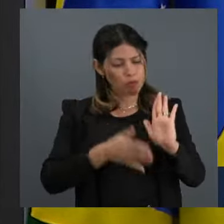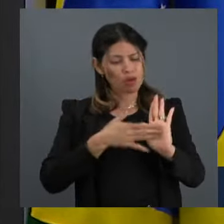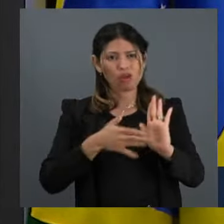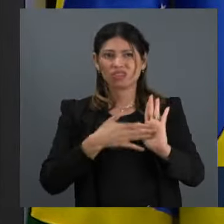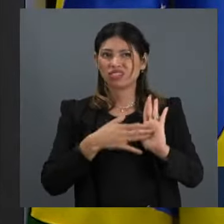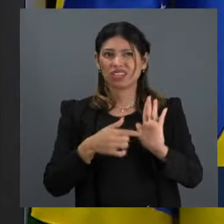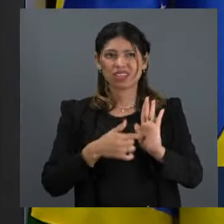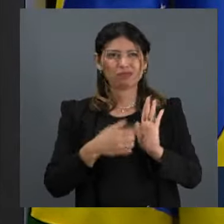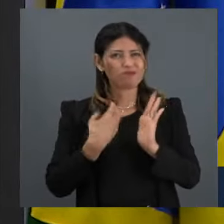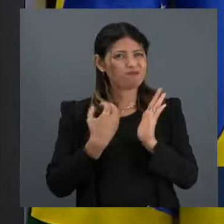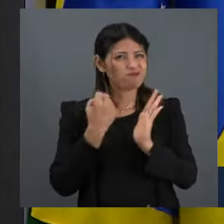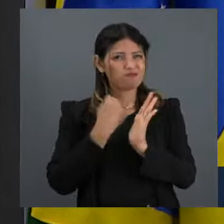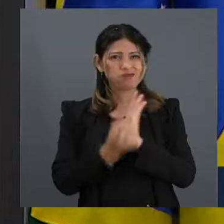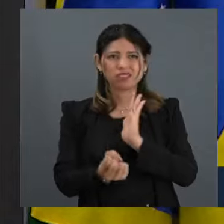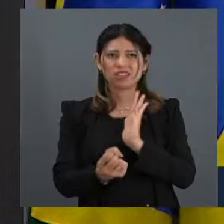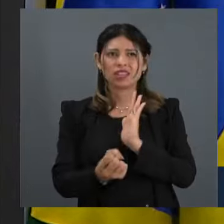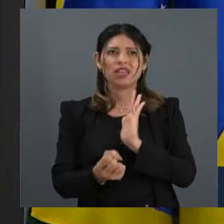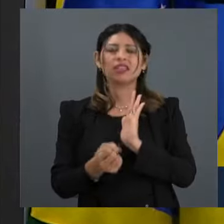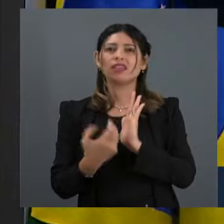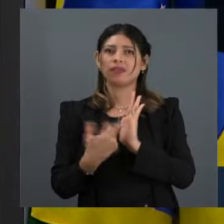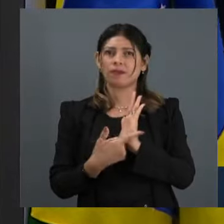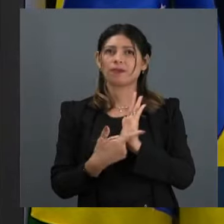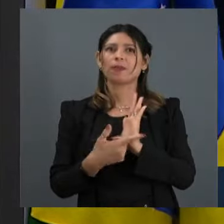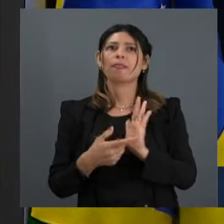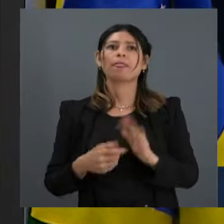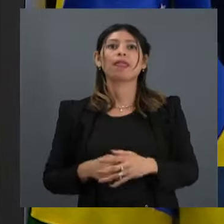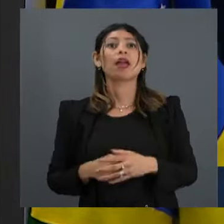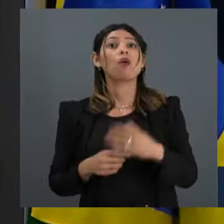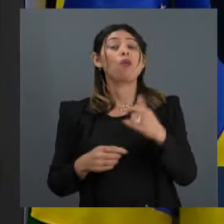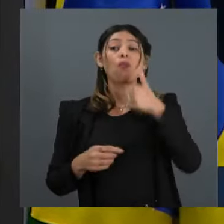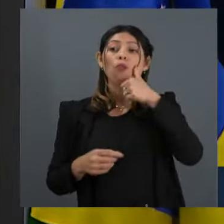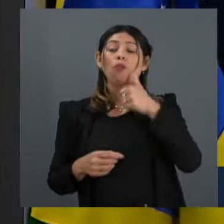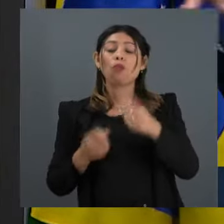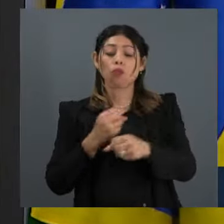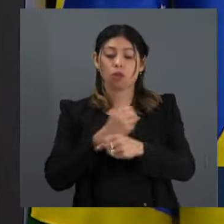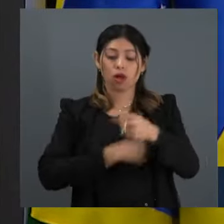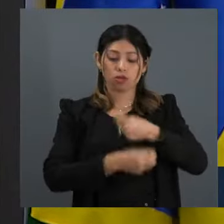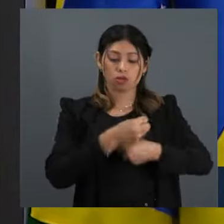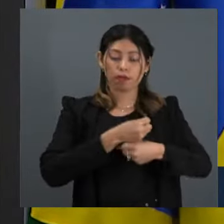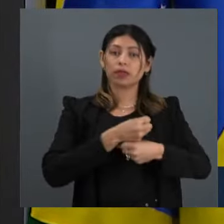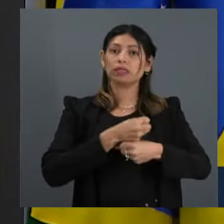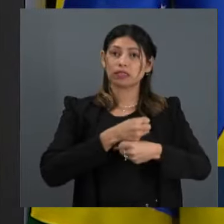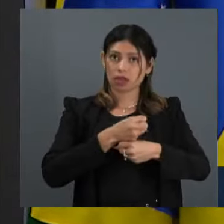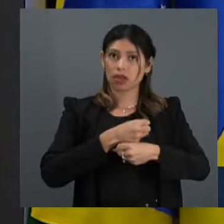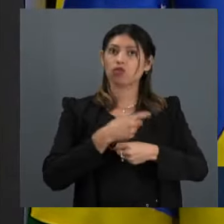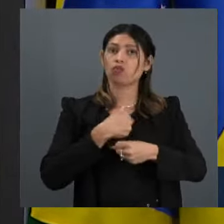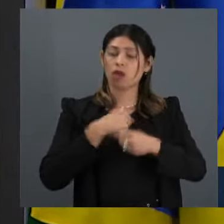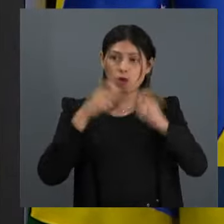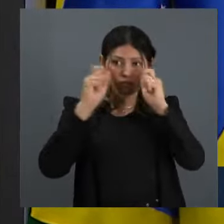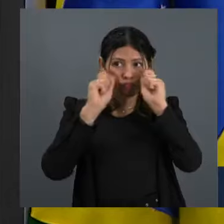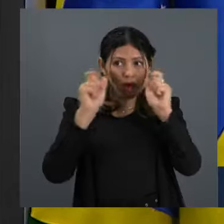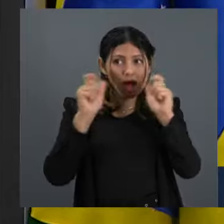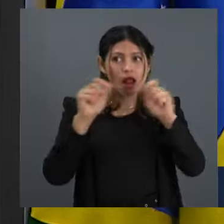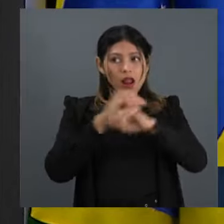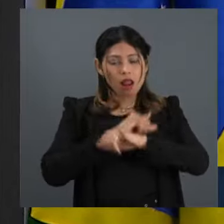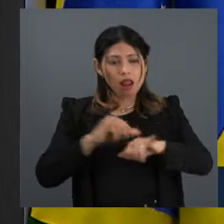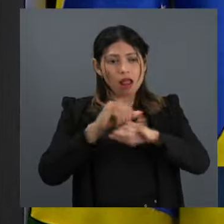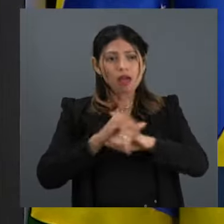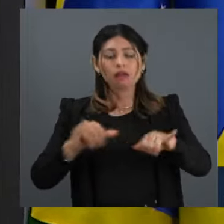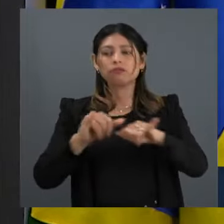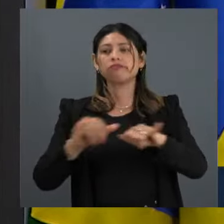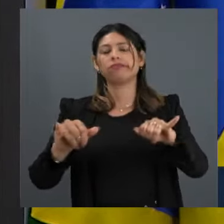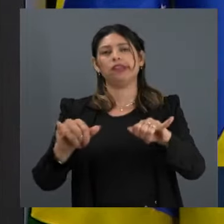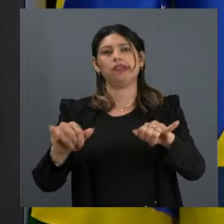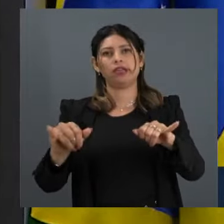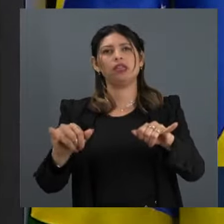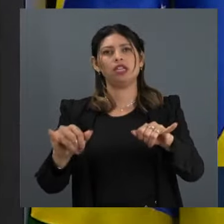beneficia o povo brasileiro. Eu alertei no ano passado, está aí nas notas taquigráficas, que